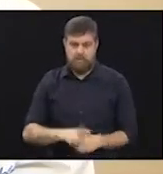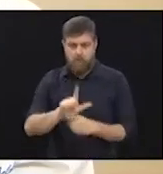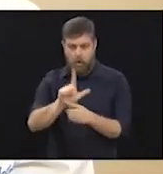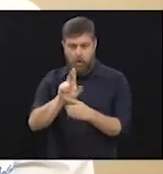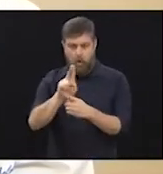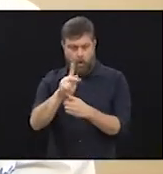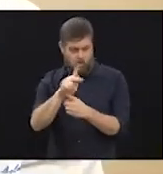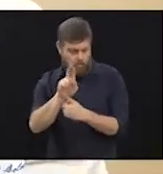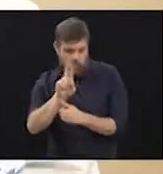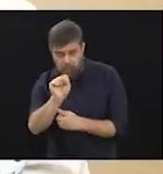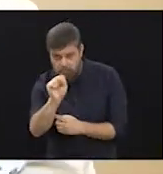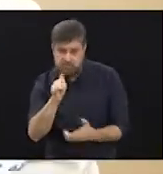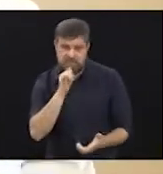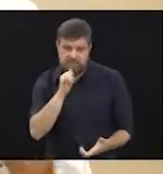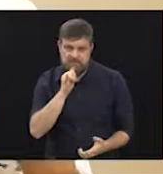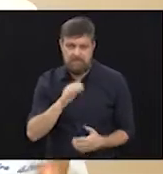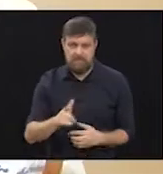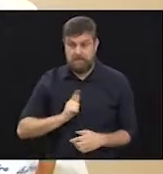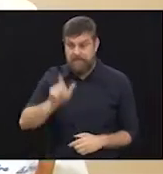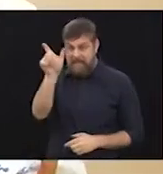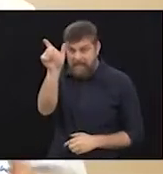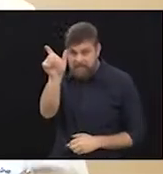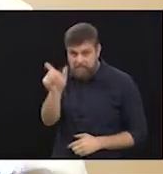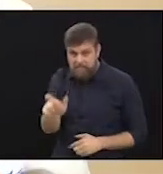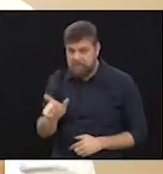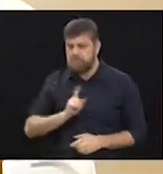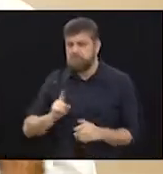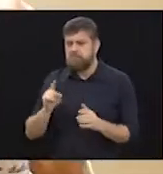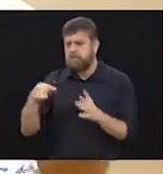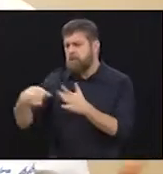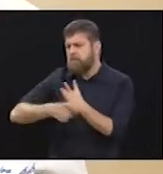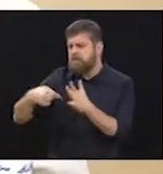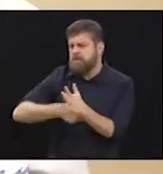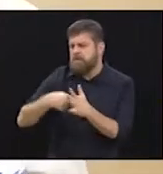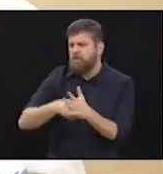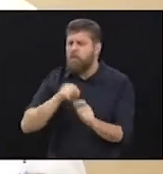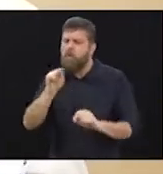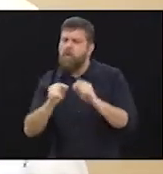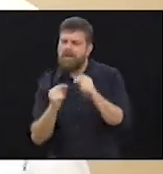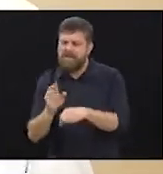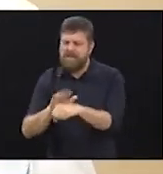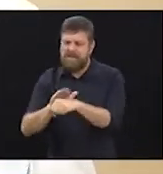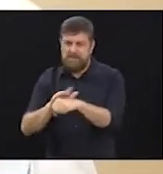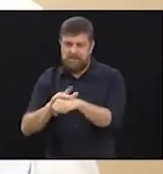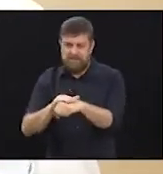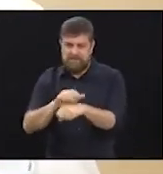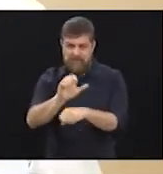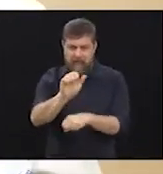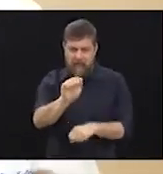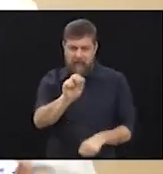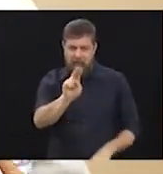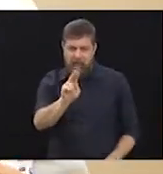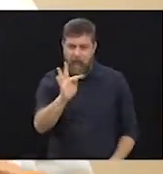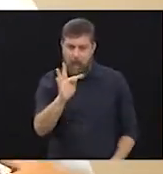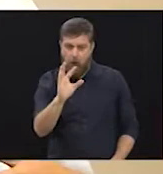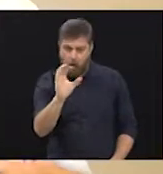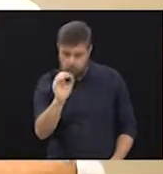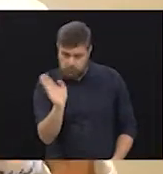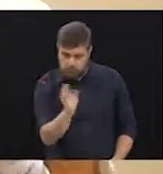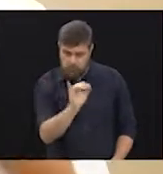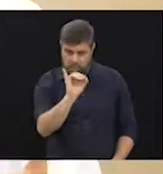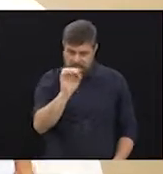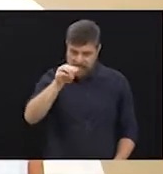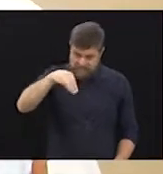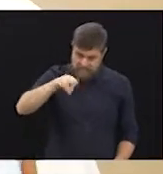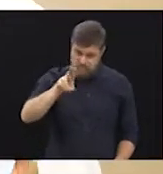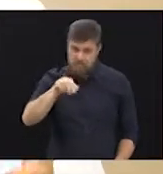artrite psoriásica, por exemplo. Agora, o paciente sempre me pergunta, o que é é uma doença autoimune, doutora Sinira? Ou ele me pergunta assim,